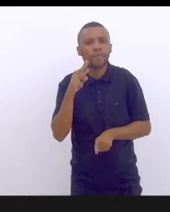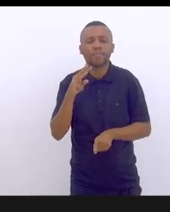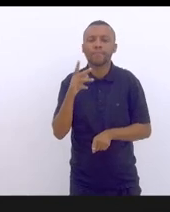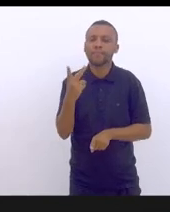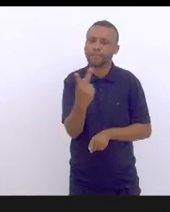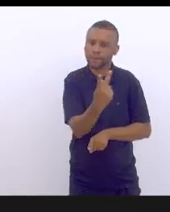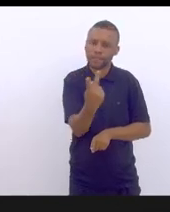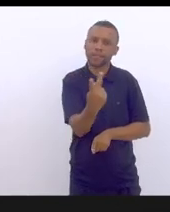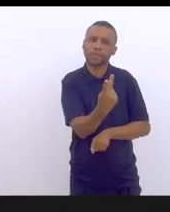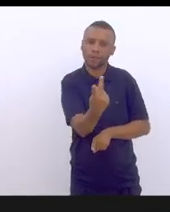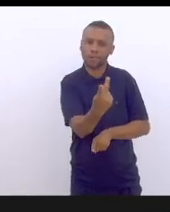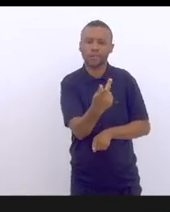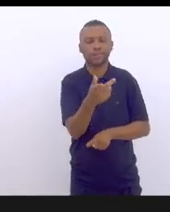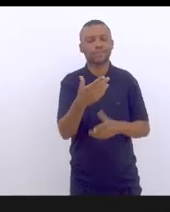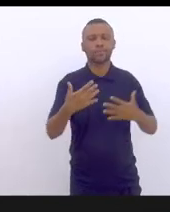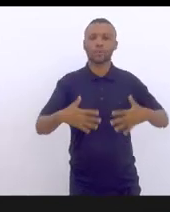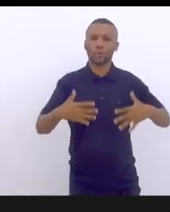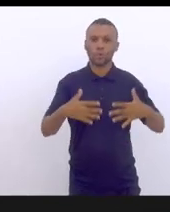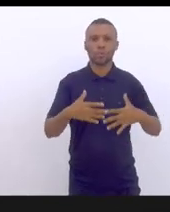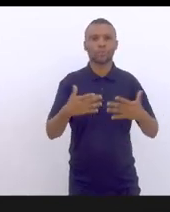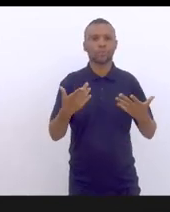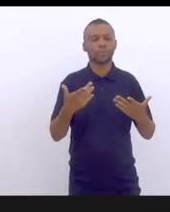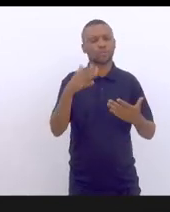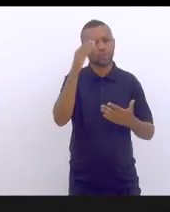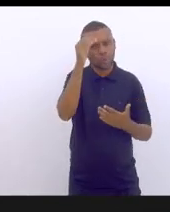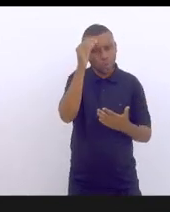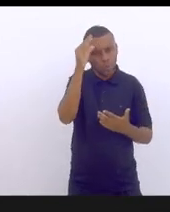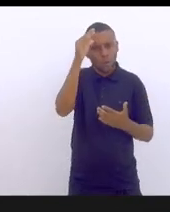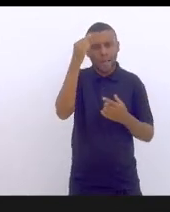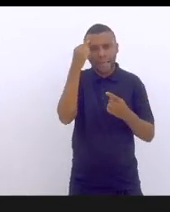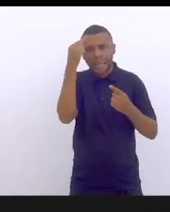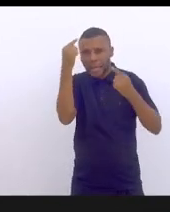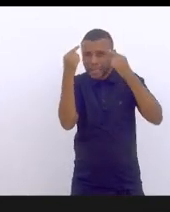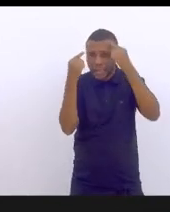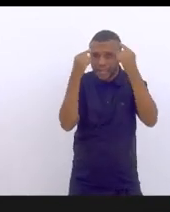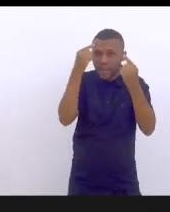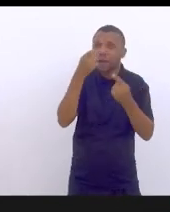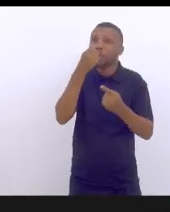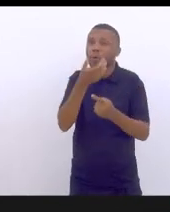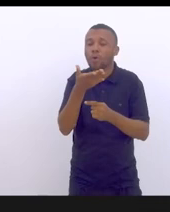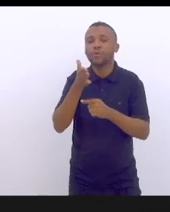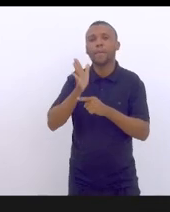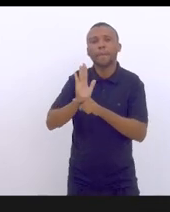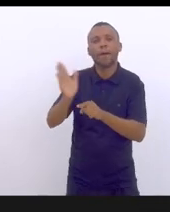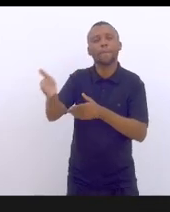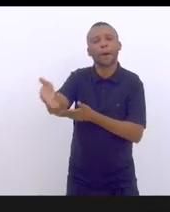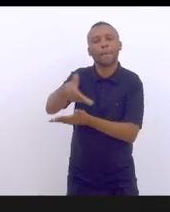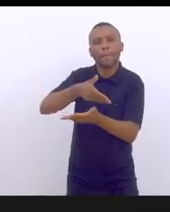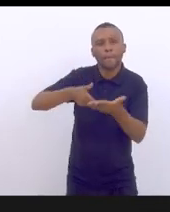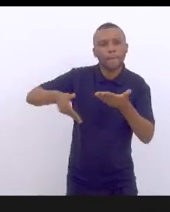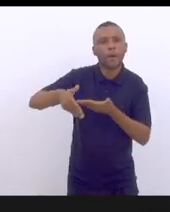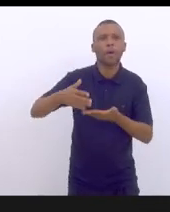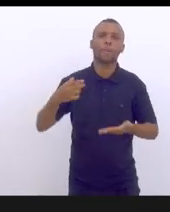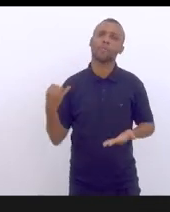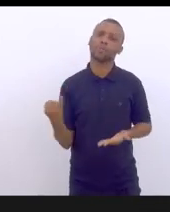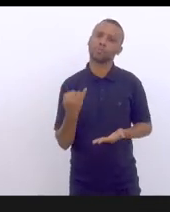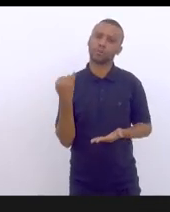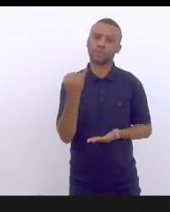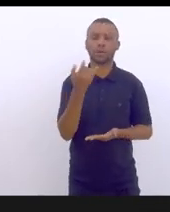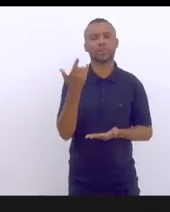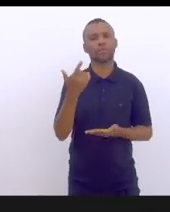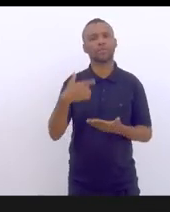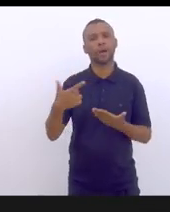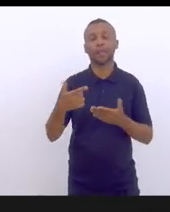muito fartos de boas ideias, de colaborações muito úteis para o poder